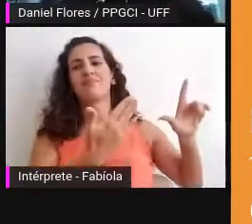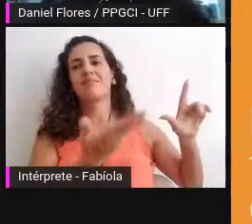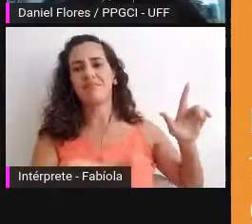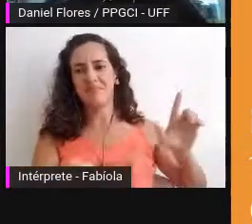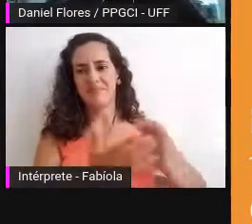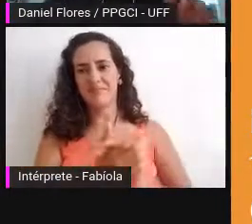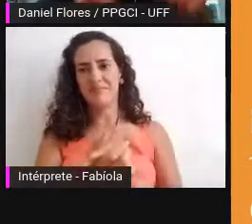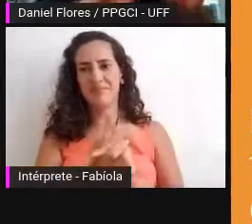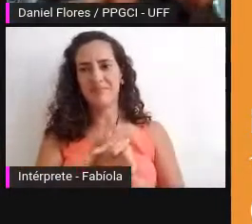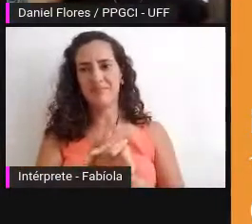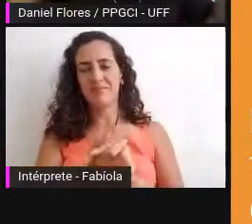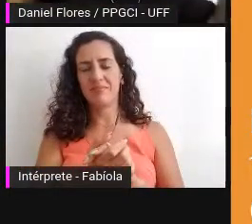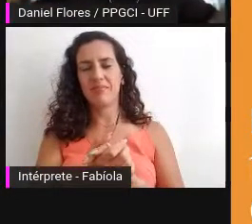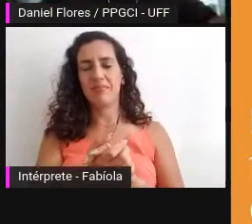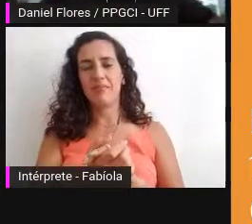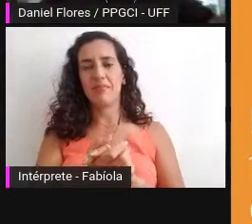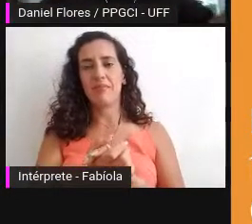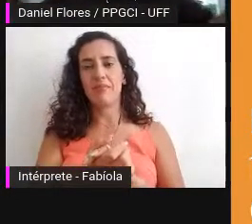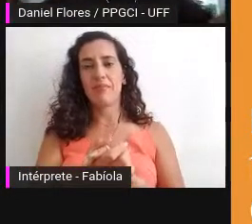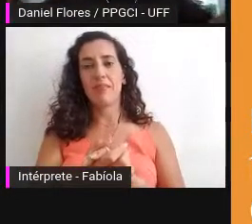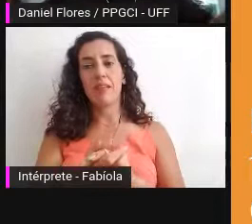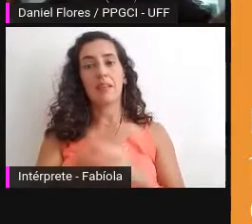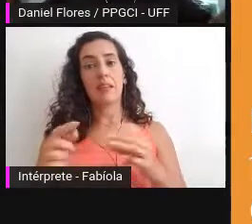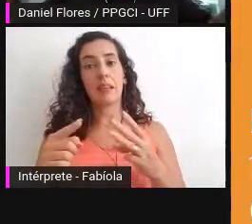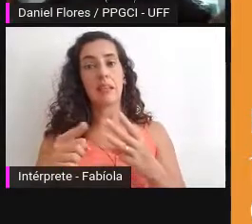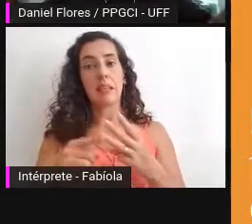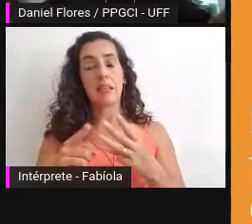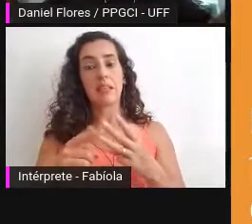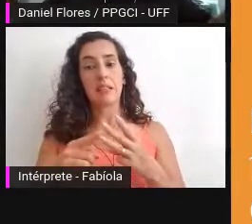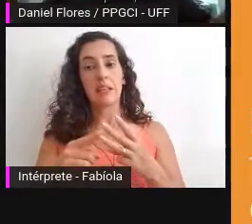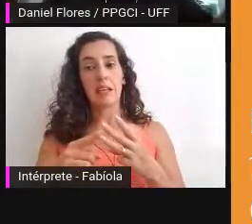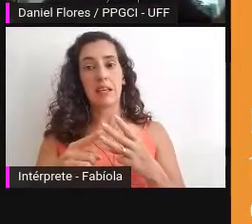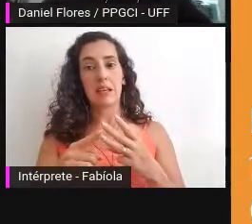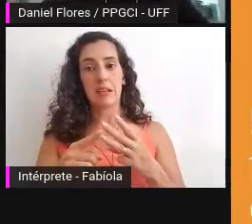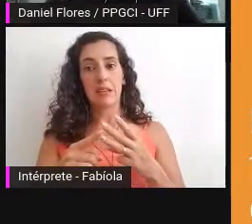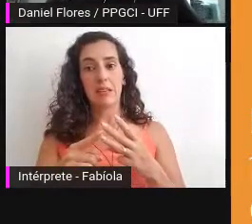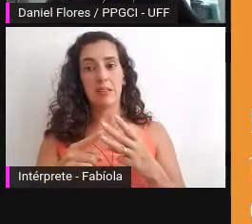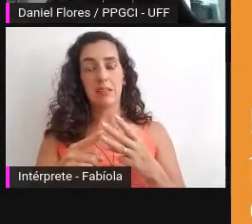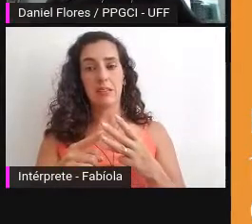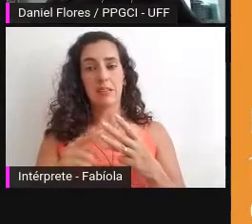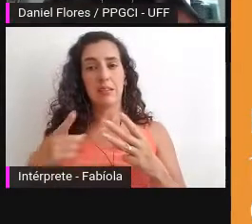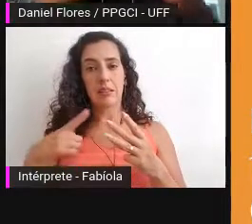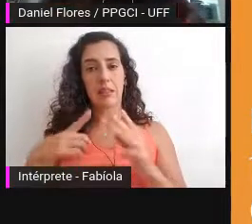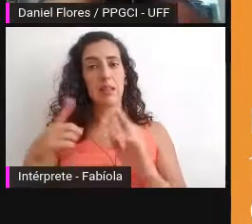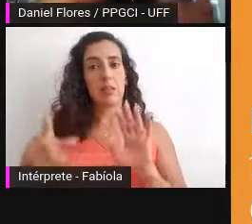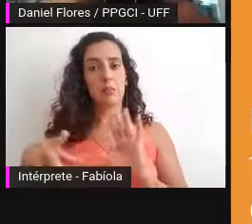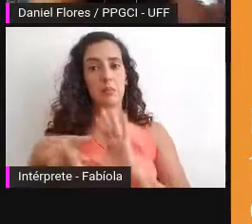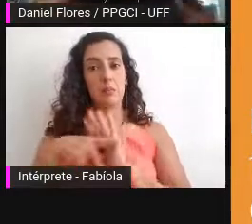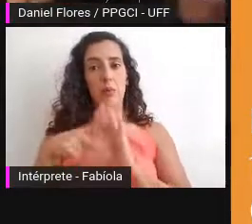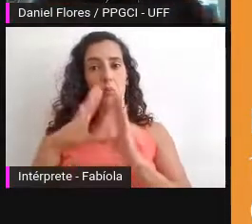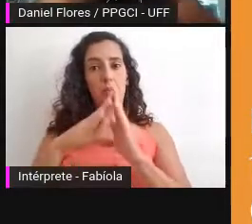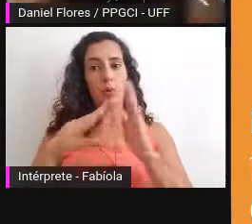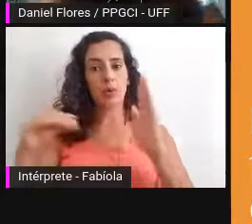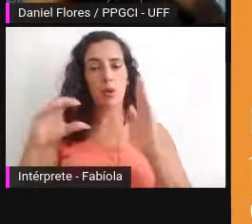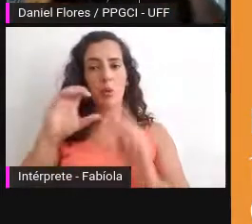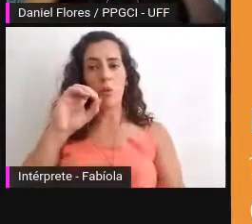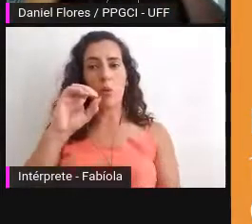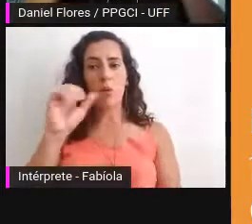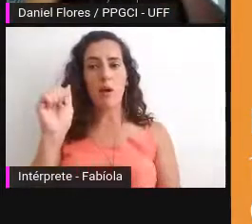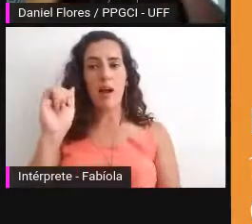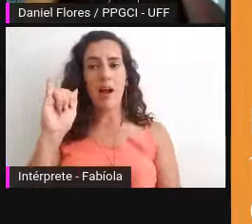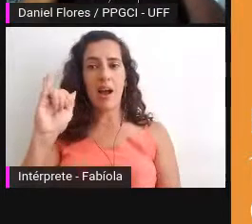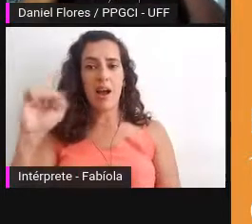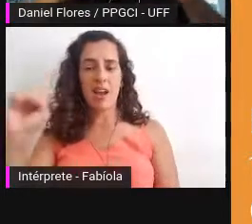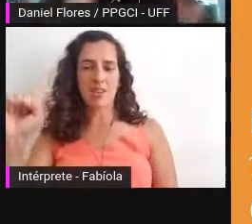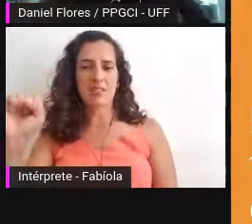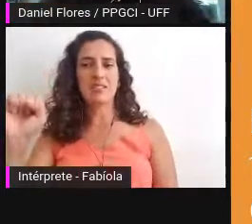ativa a terceira entidade do modelo OAS então volto a modelo OAS volto a